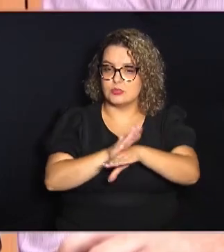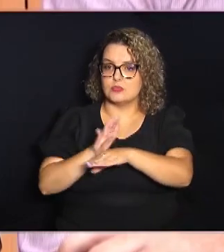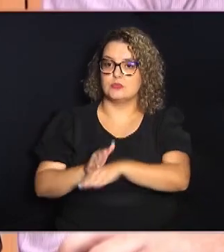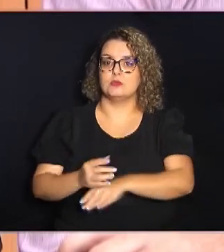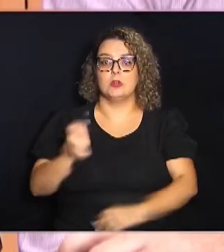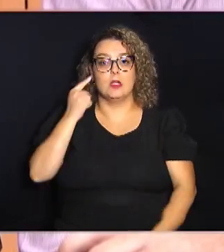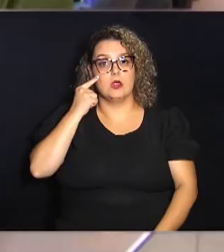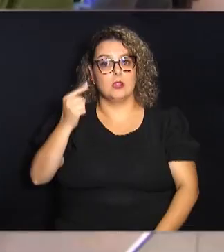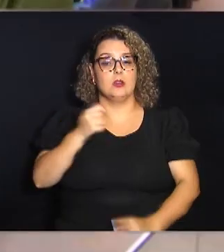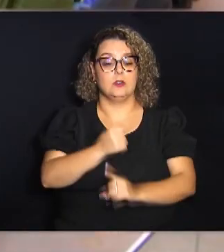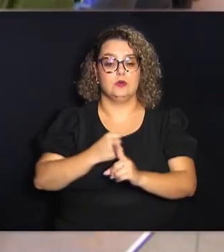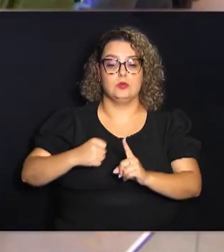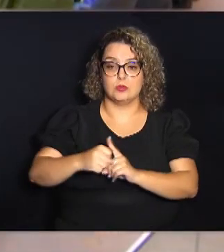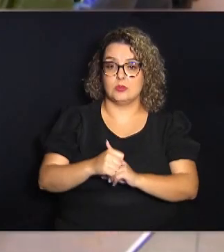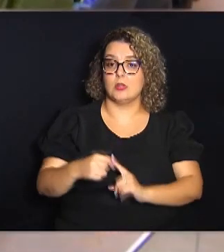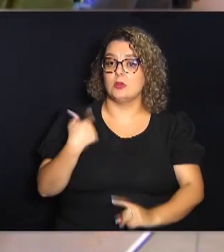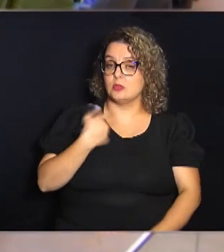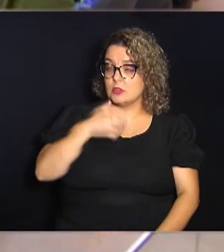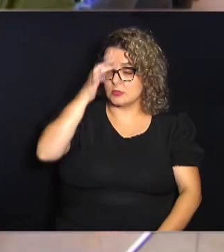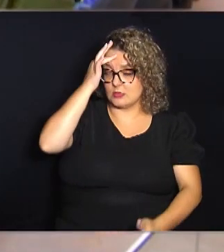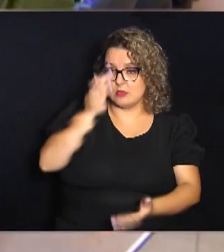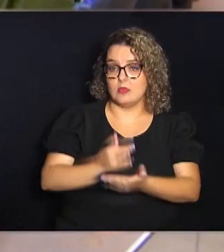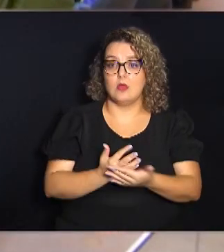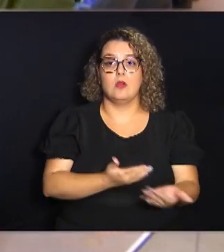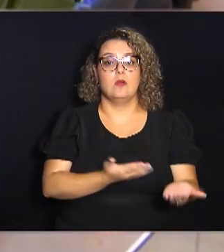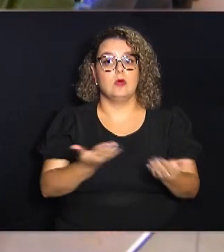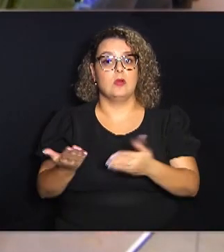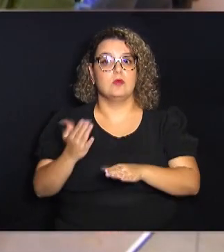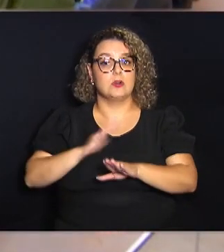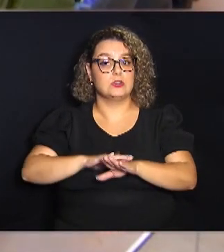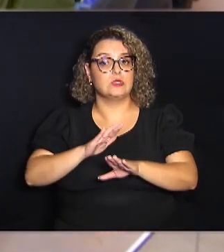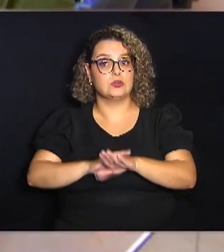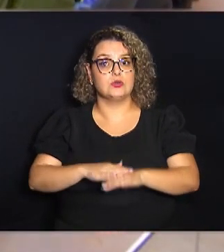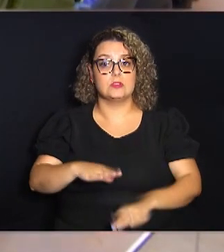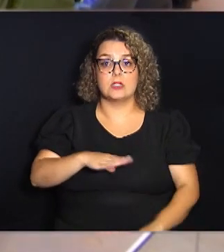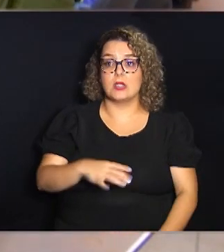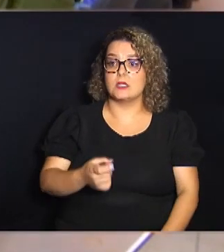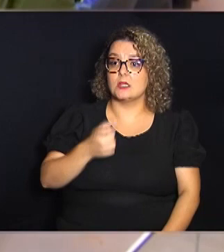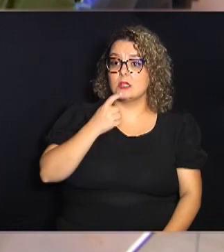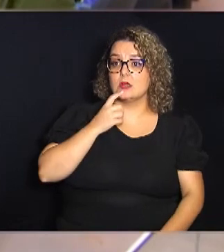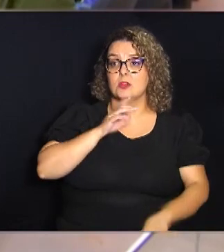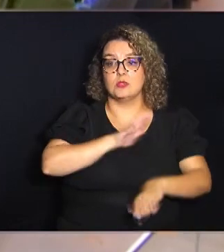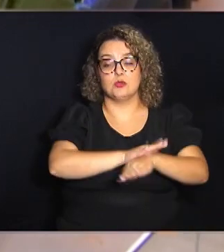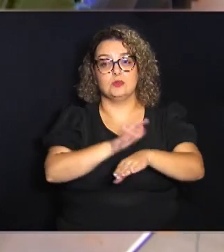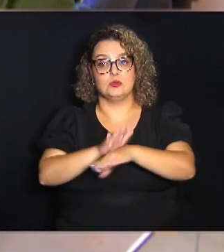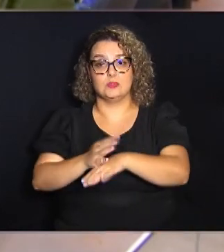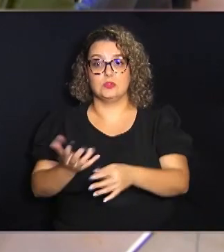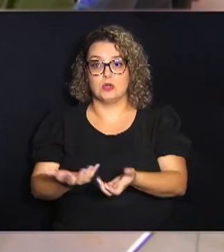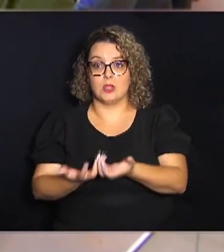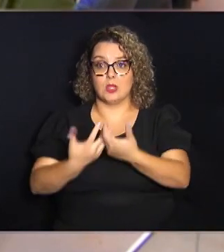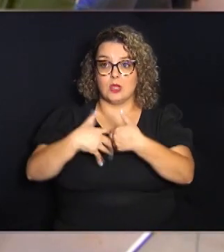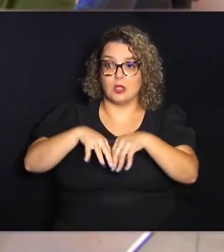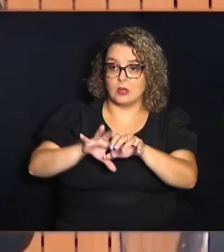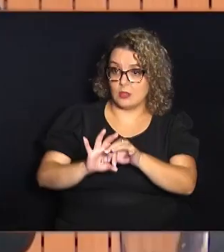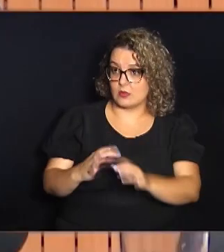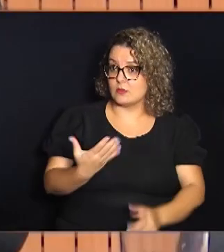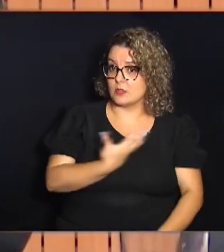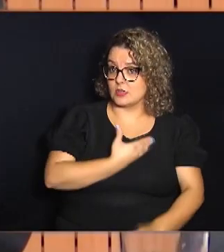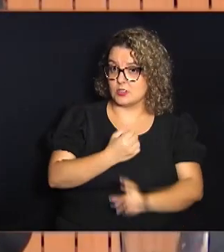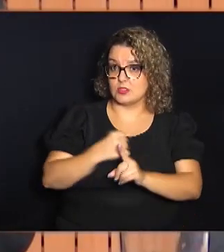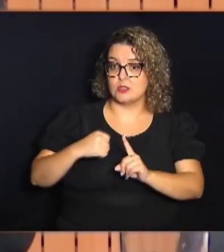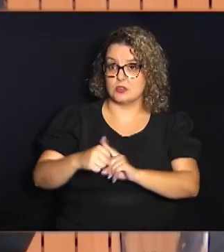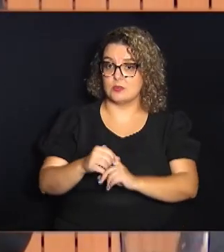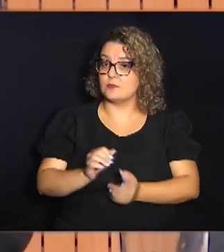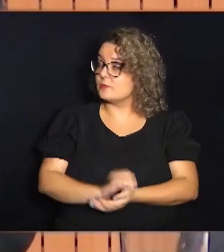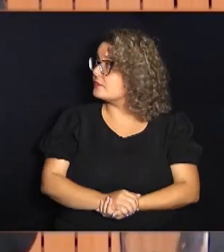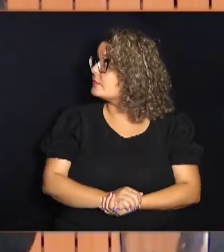da nossa fé. Foram apresentadas ações sociais em Campinas, que contribuem para a fraternidade e a amizade social. Nós